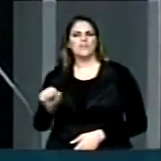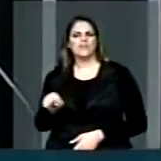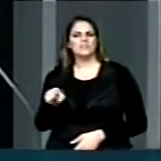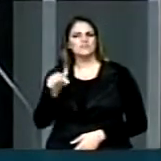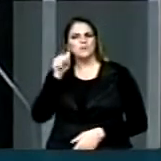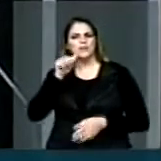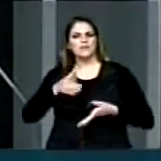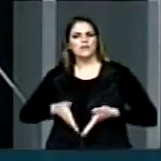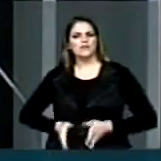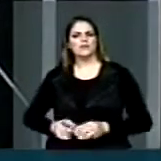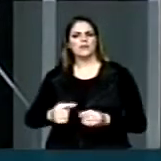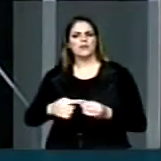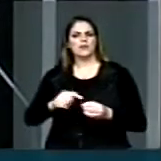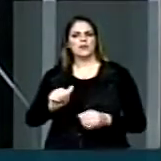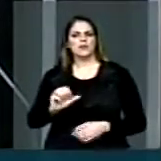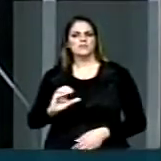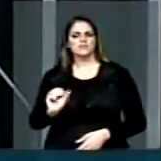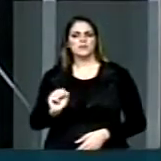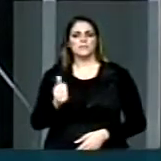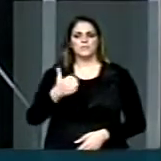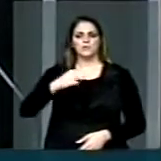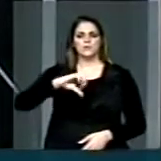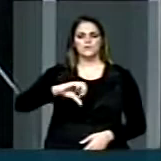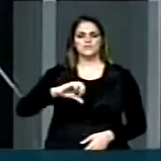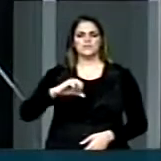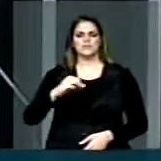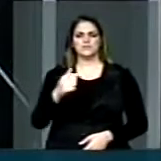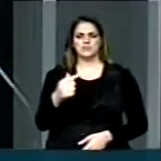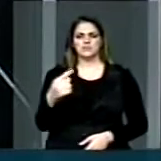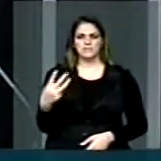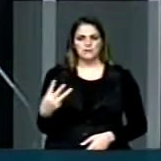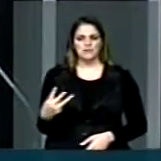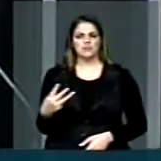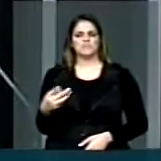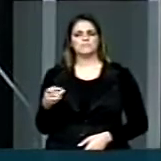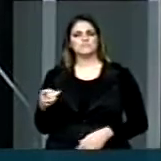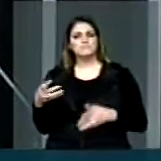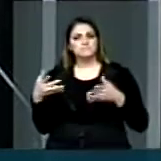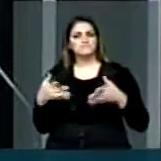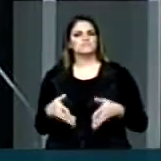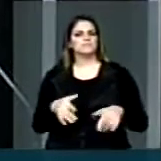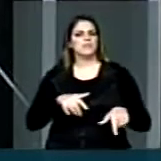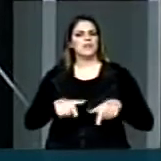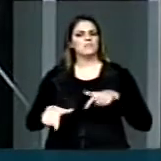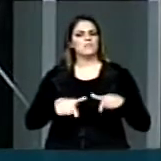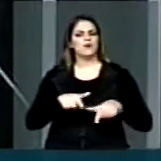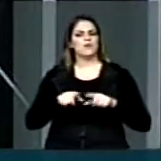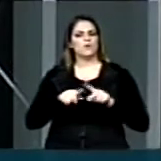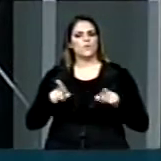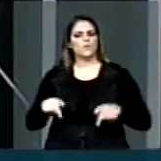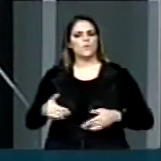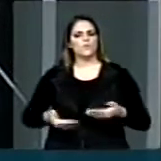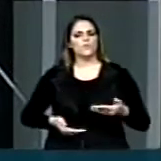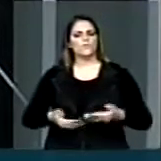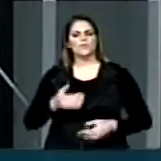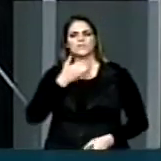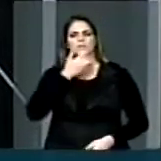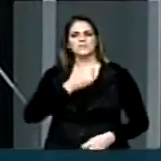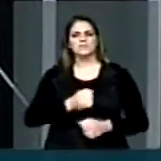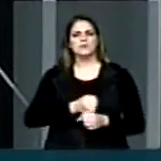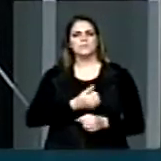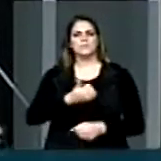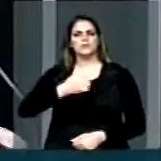nascida na cidade de Cáceres em 1973, entrou no serviço público em dezembro de